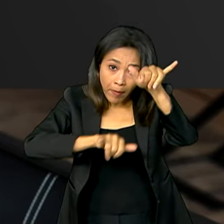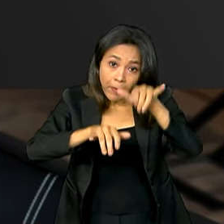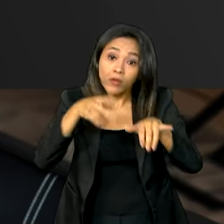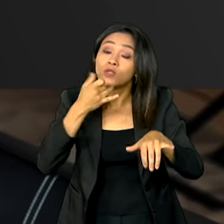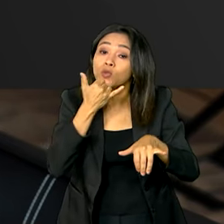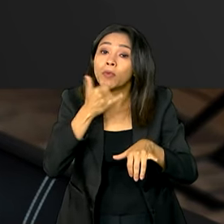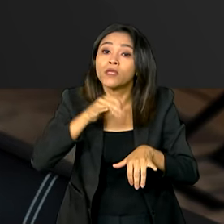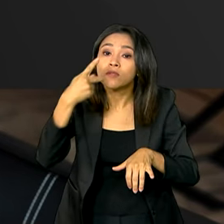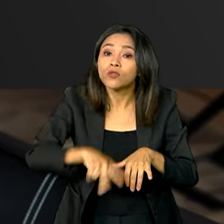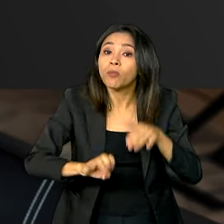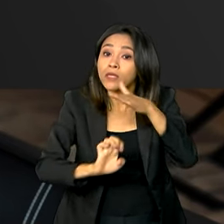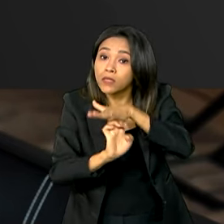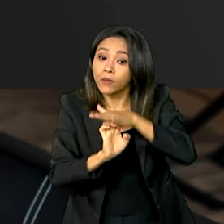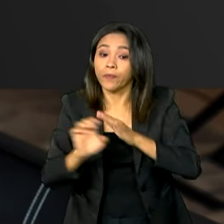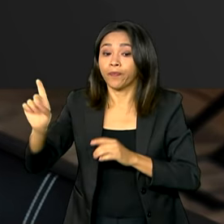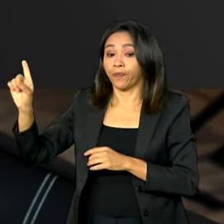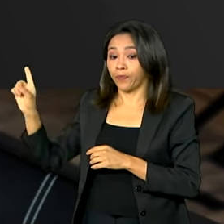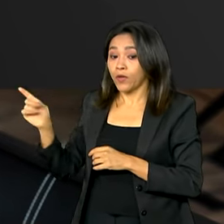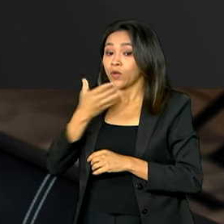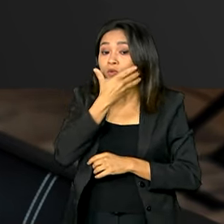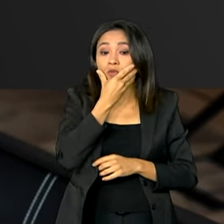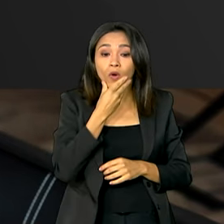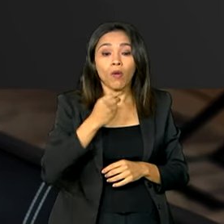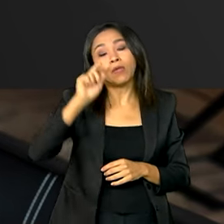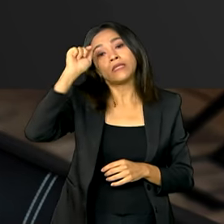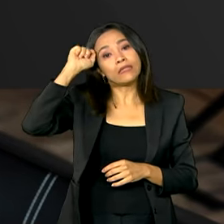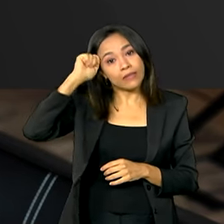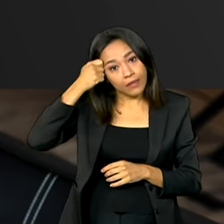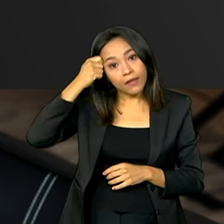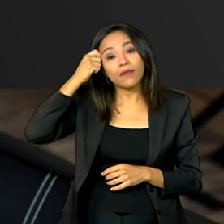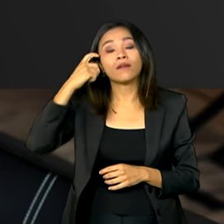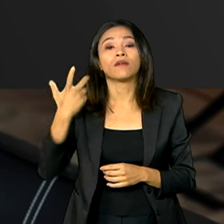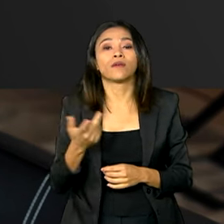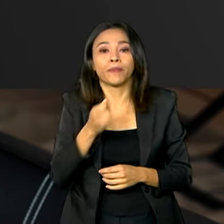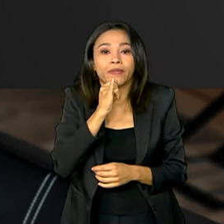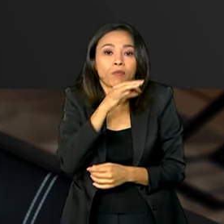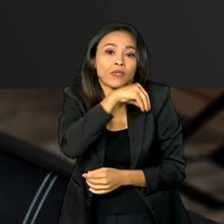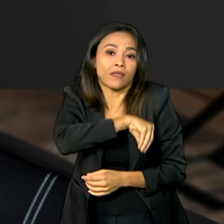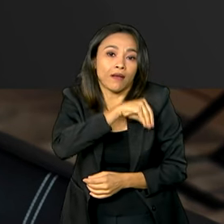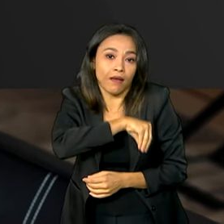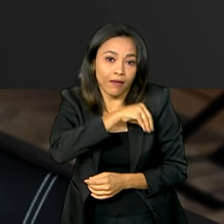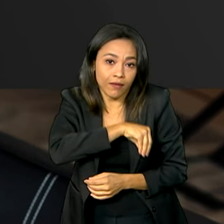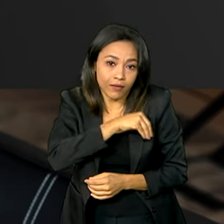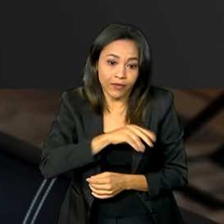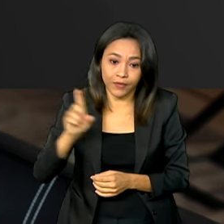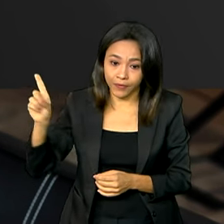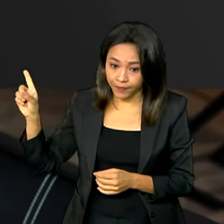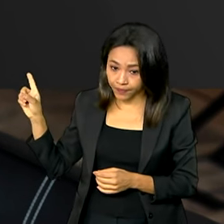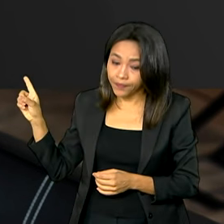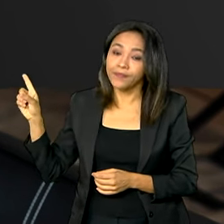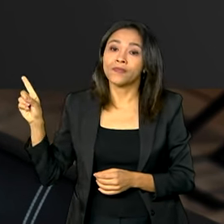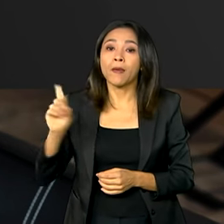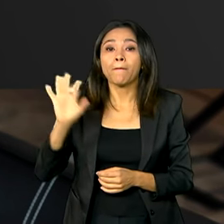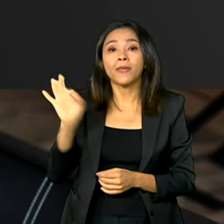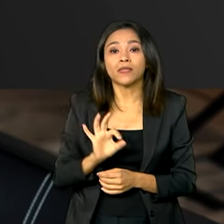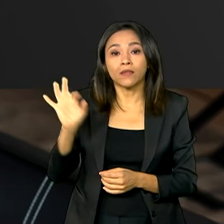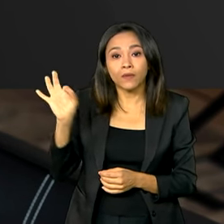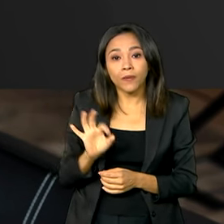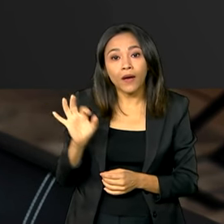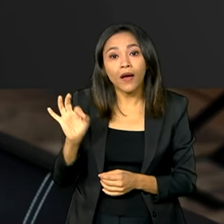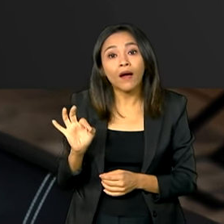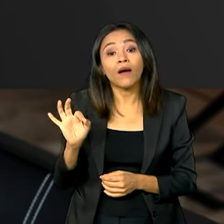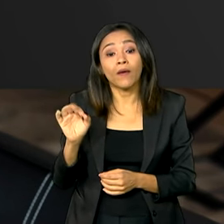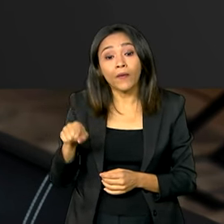relativo dos trabalhadores negros, ou seja, o salário médio dos negros como percentual do